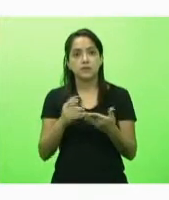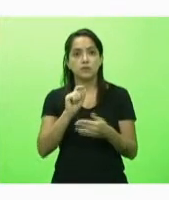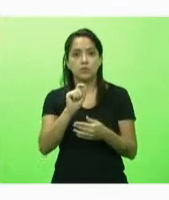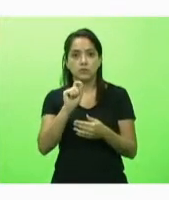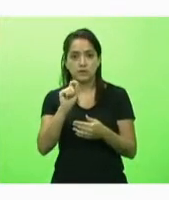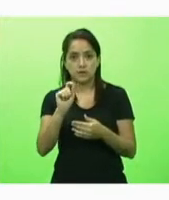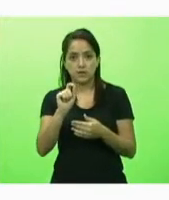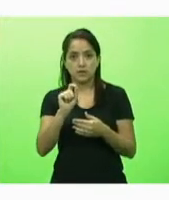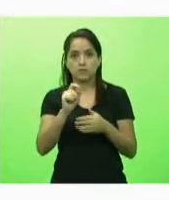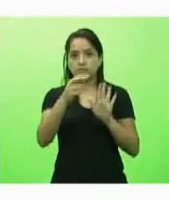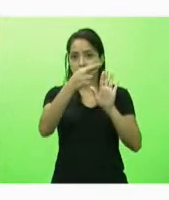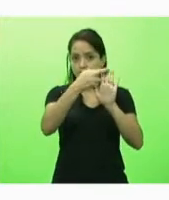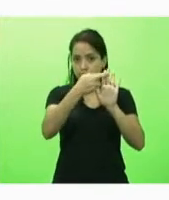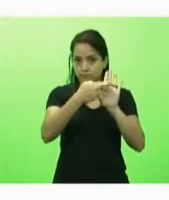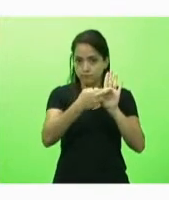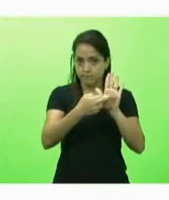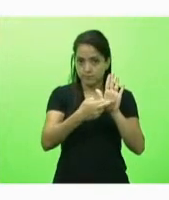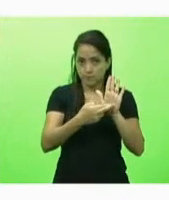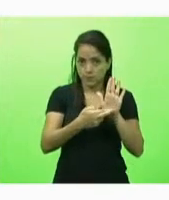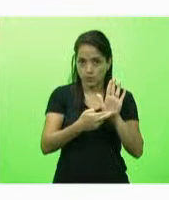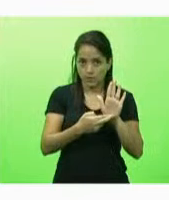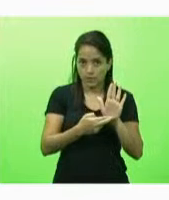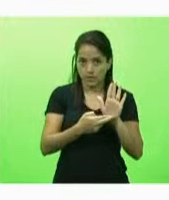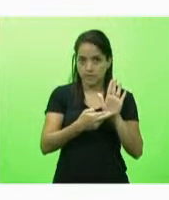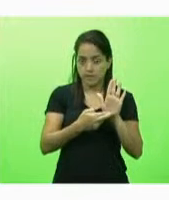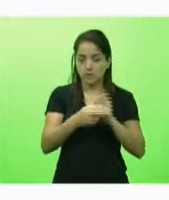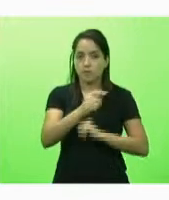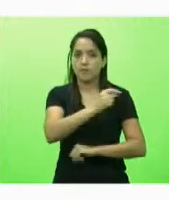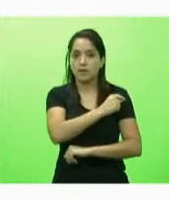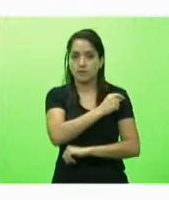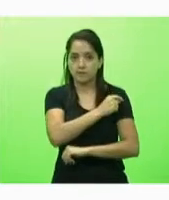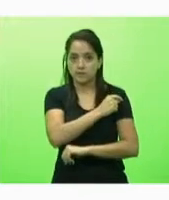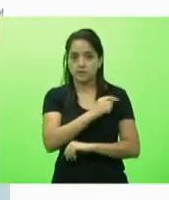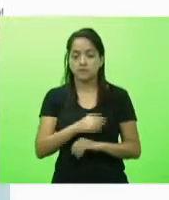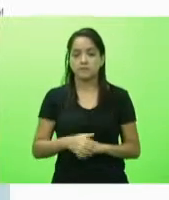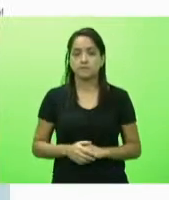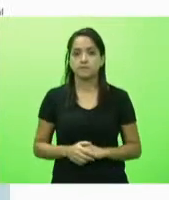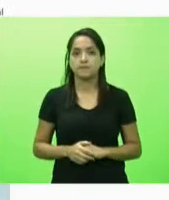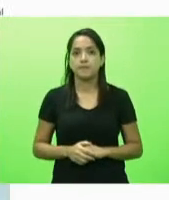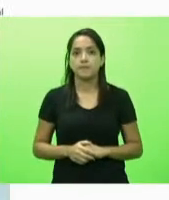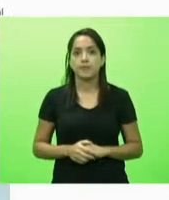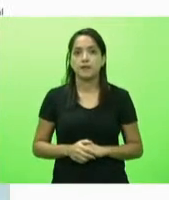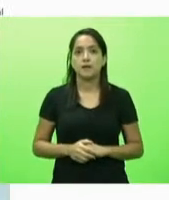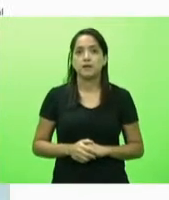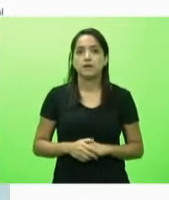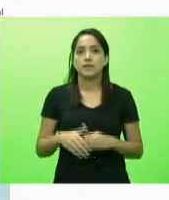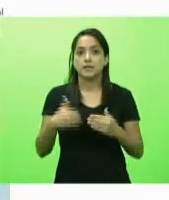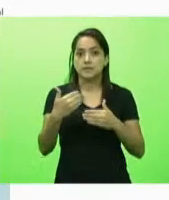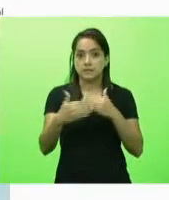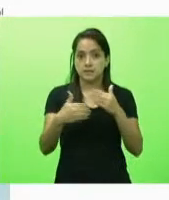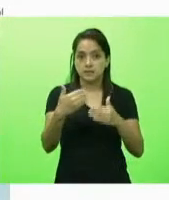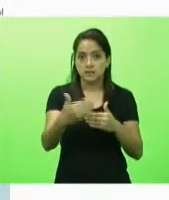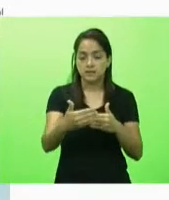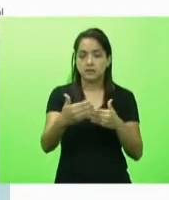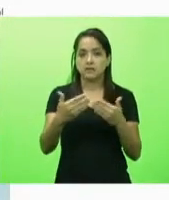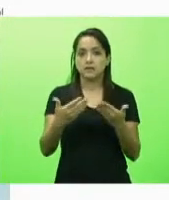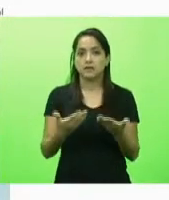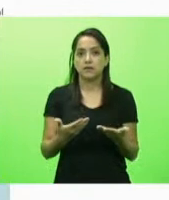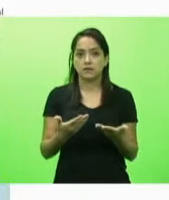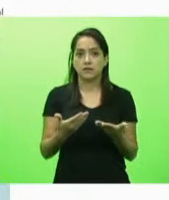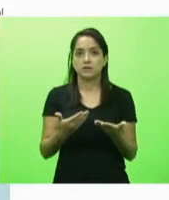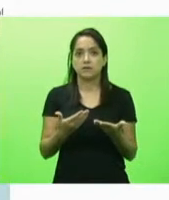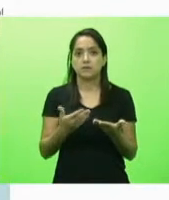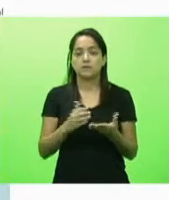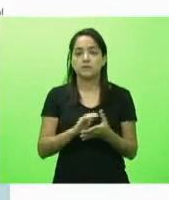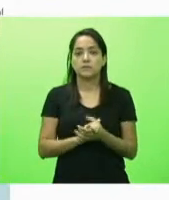regramento para essa para a vacinação contra o coronavírus em seguida nós também tornamos